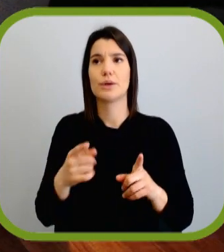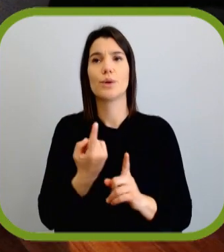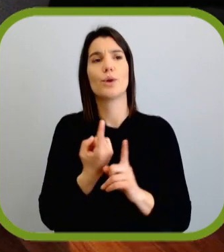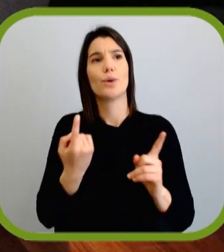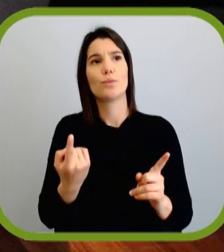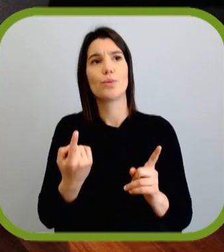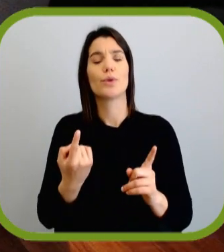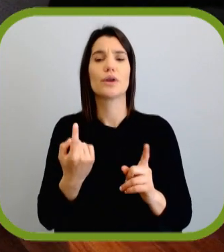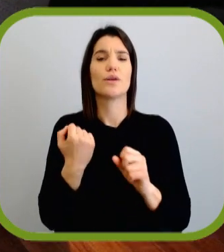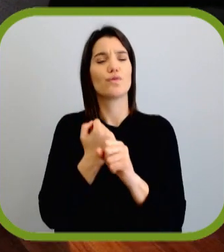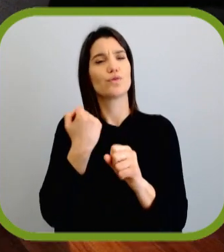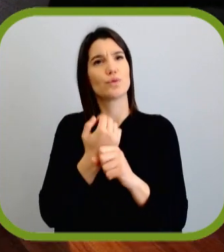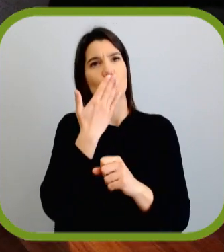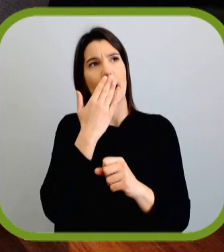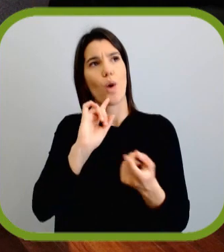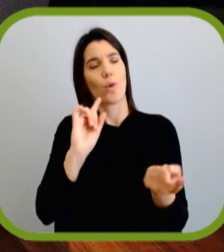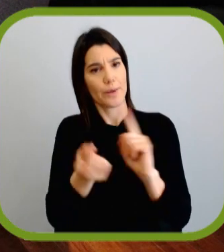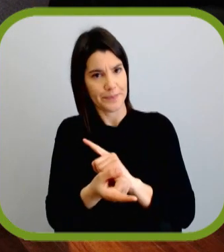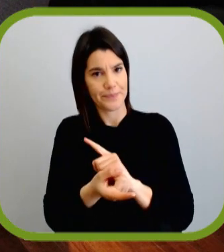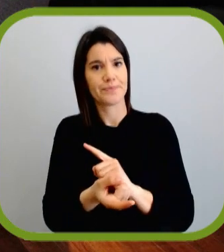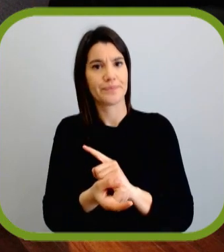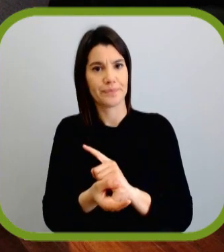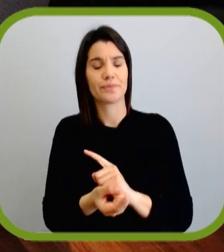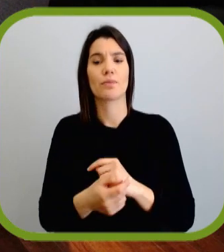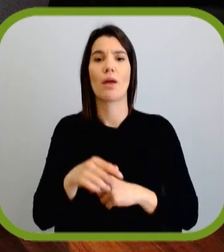diferente, porque, digamos que funciona ao contrário.